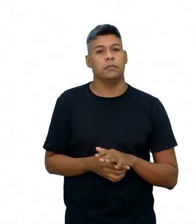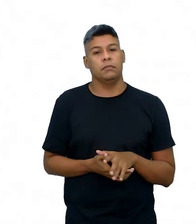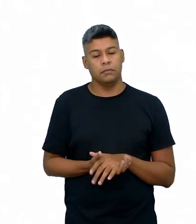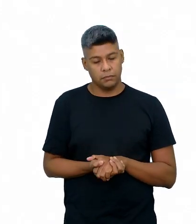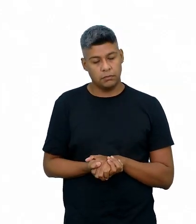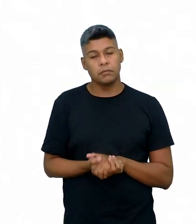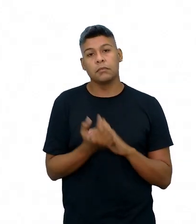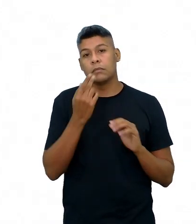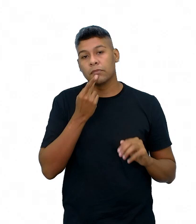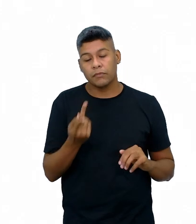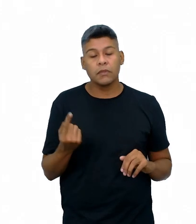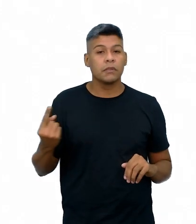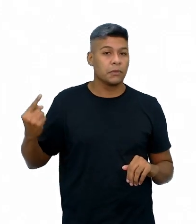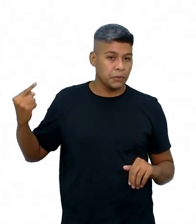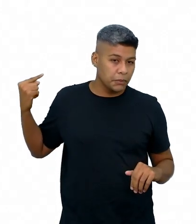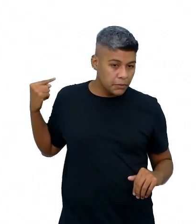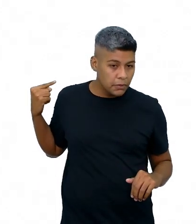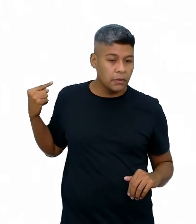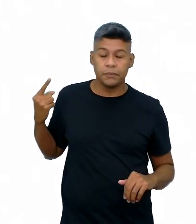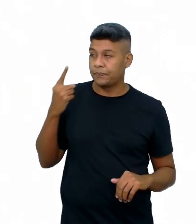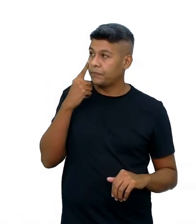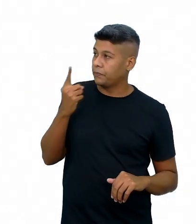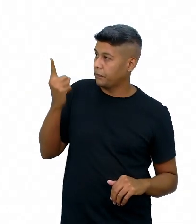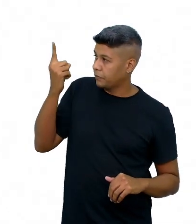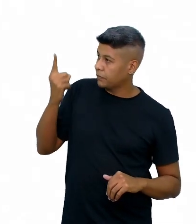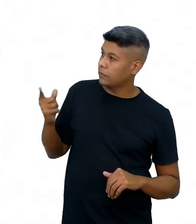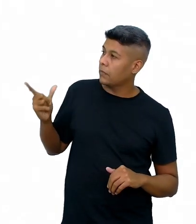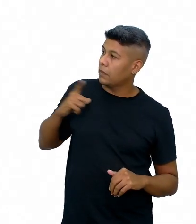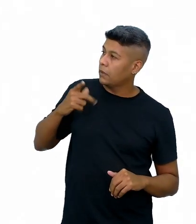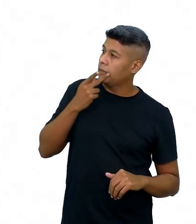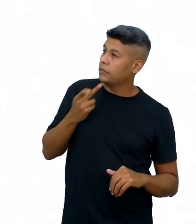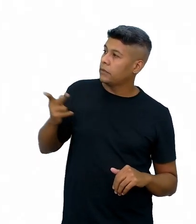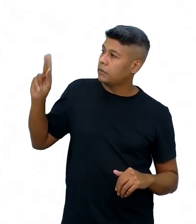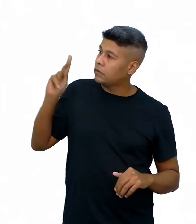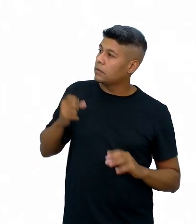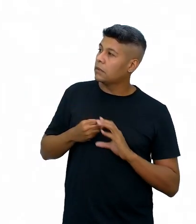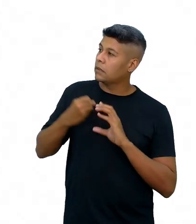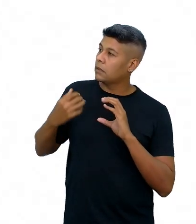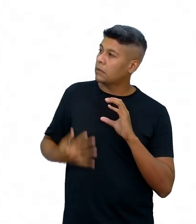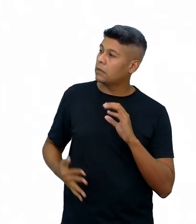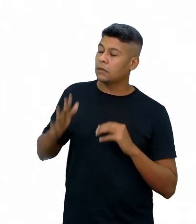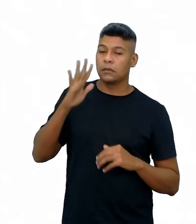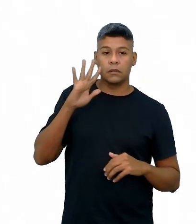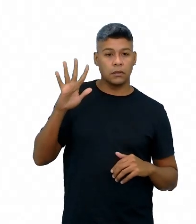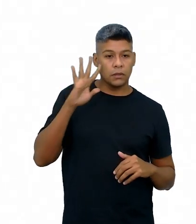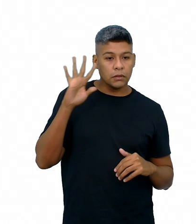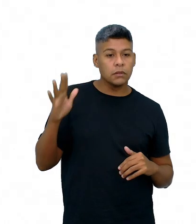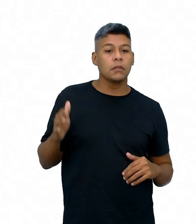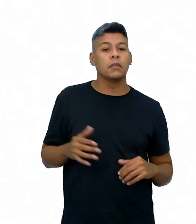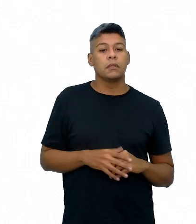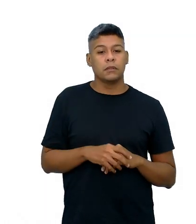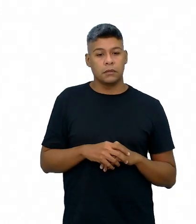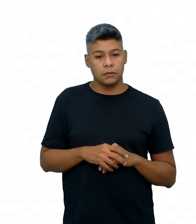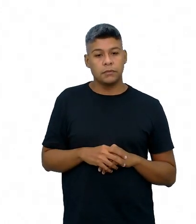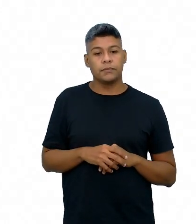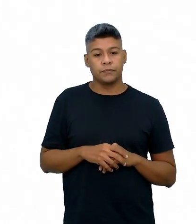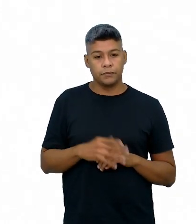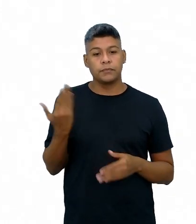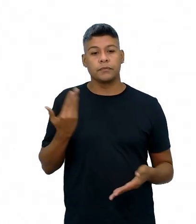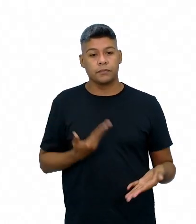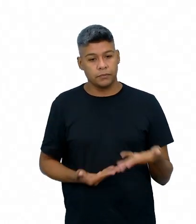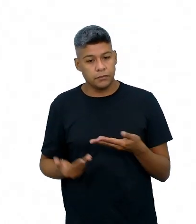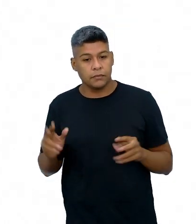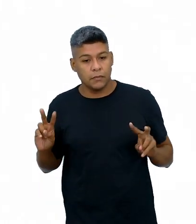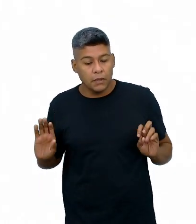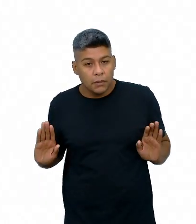mencionados anteriormente. Então, vocês verem lá, revisitar os aspectos teóricos, relacionar